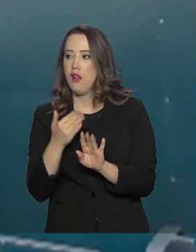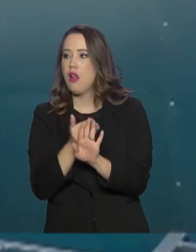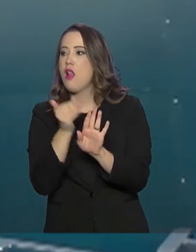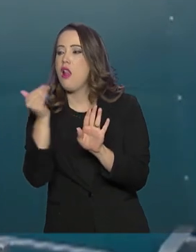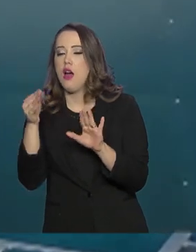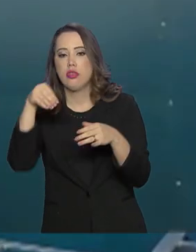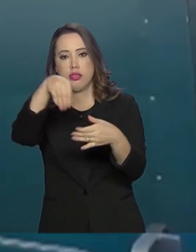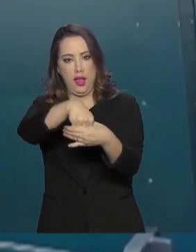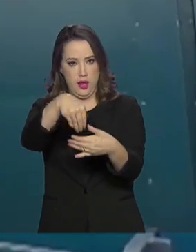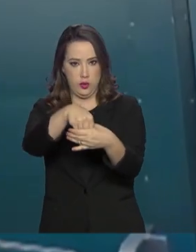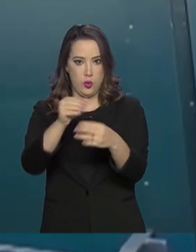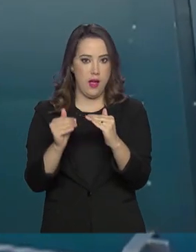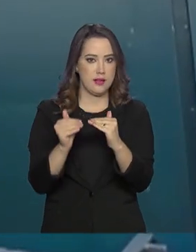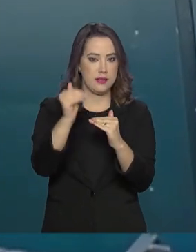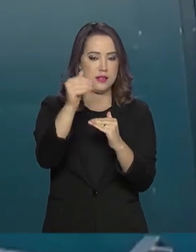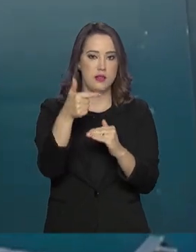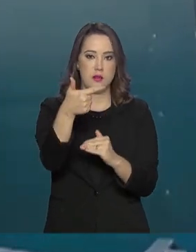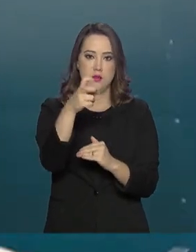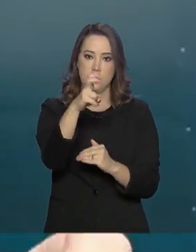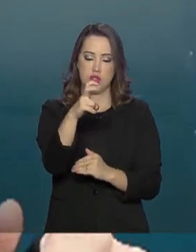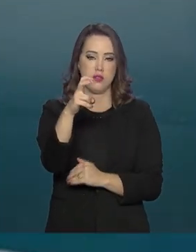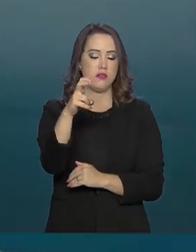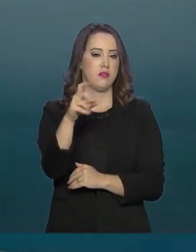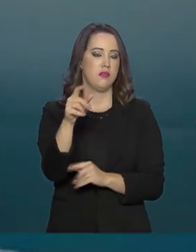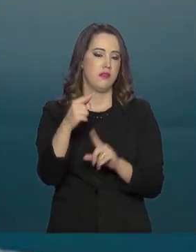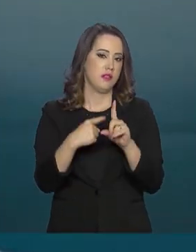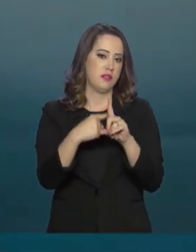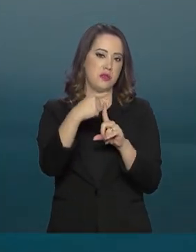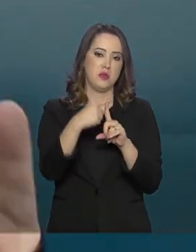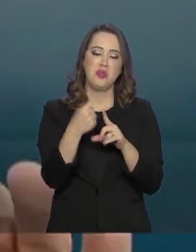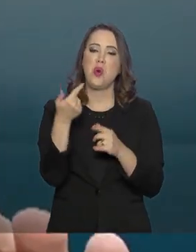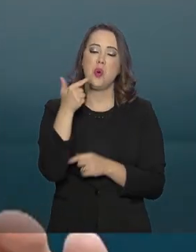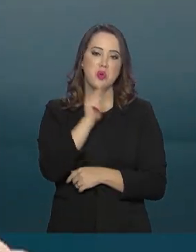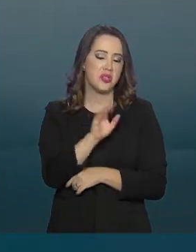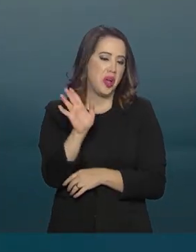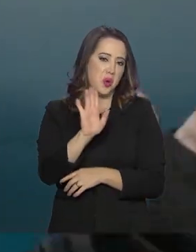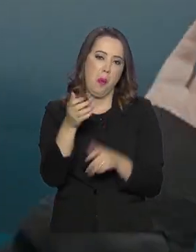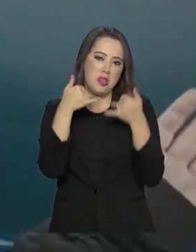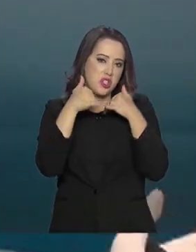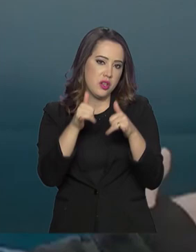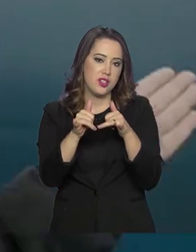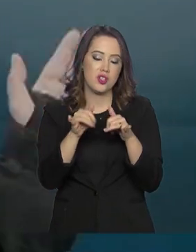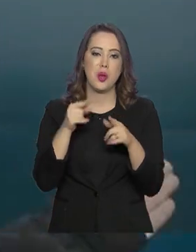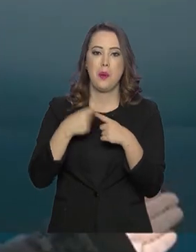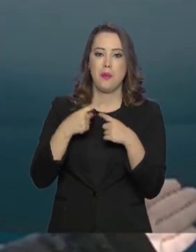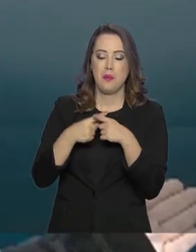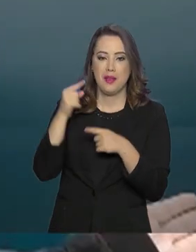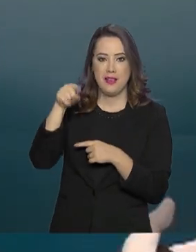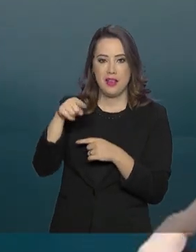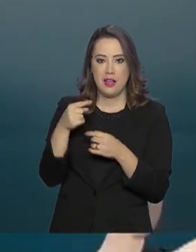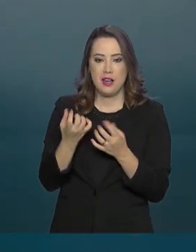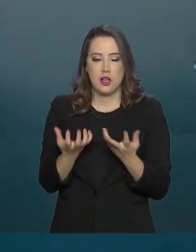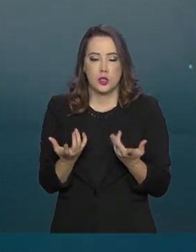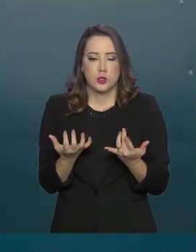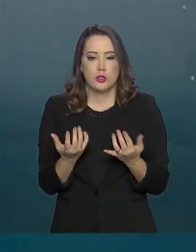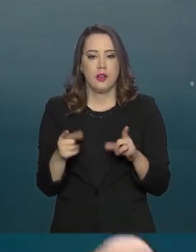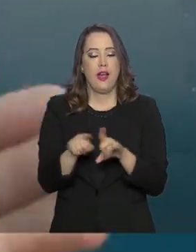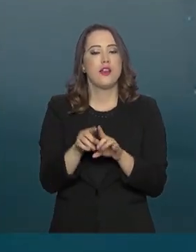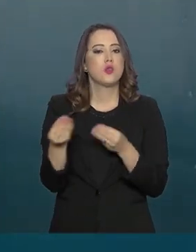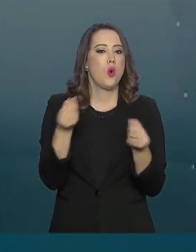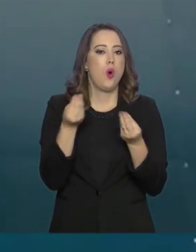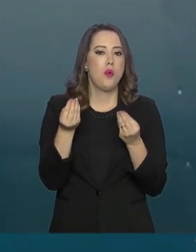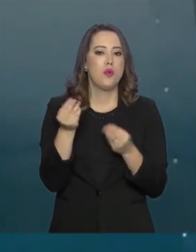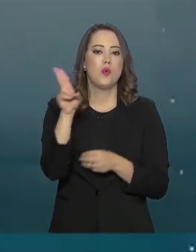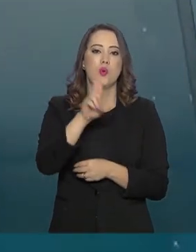25 graus e tudo isso é feito sem gastar muita energia. Sabe como? A estação faz o aquecimento utilizando